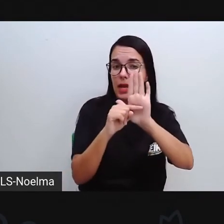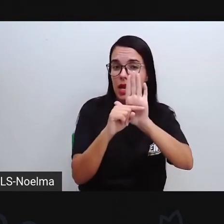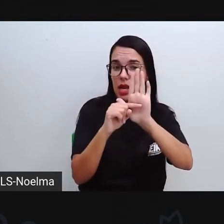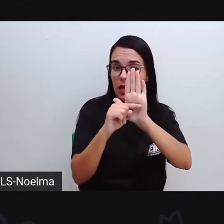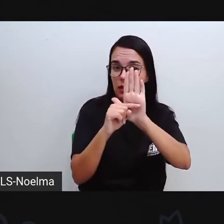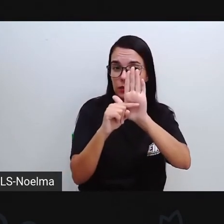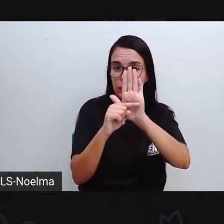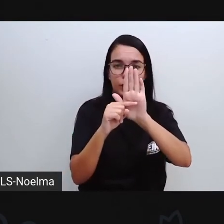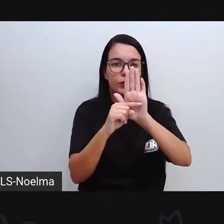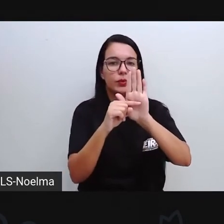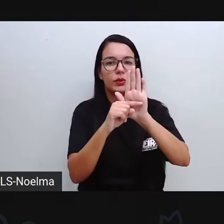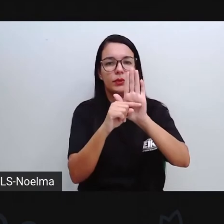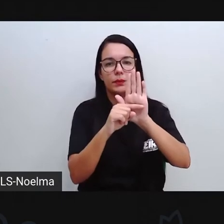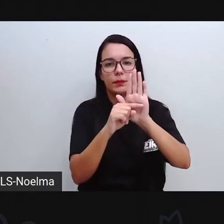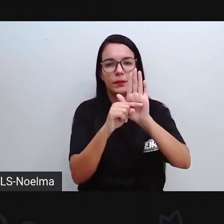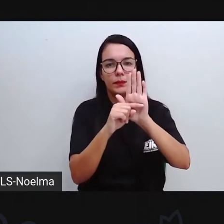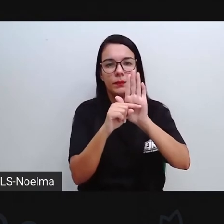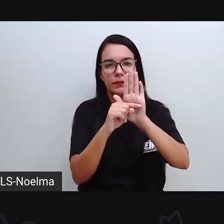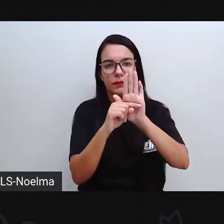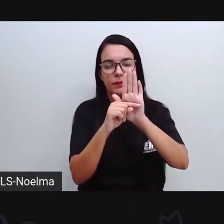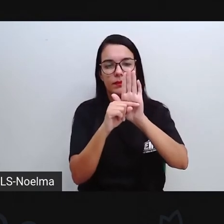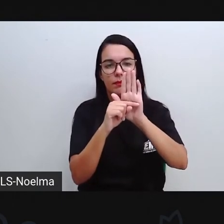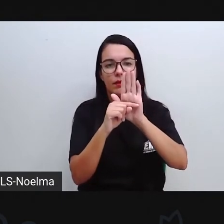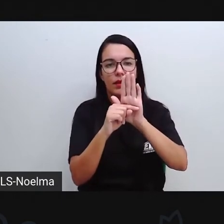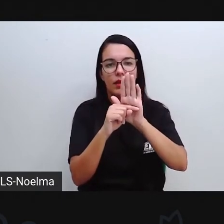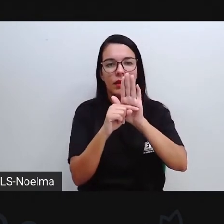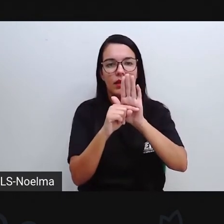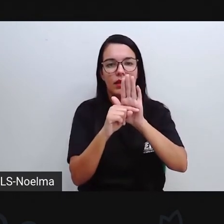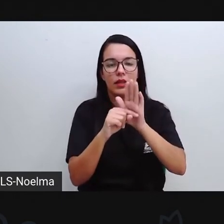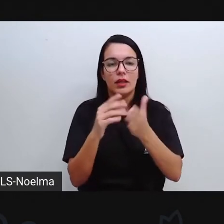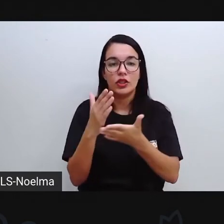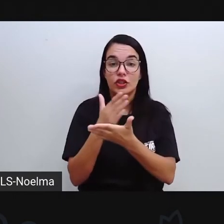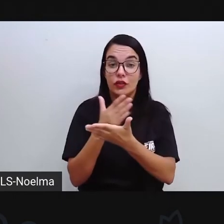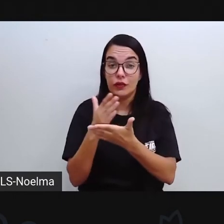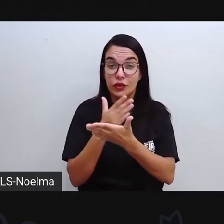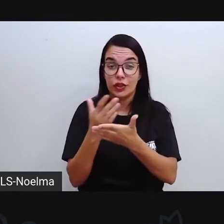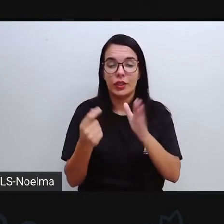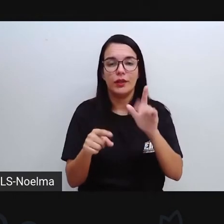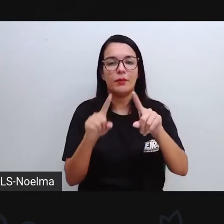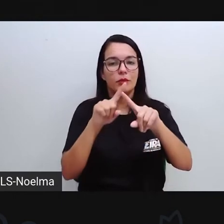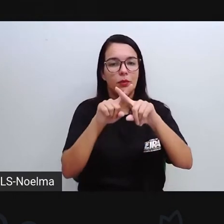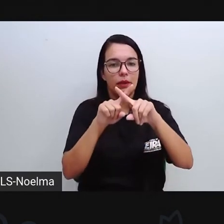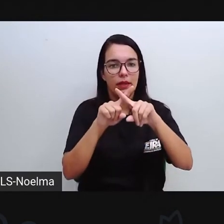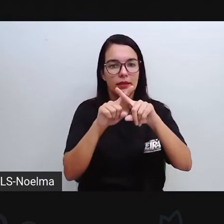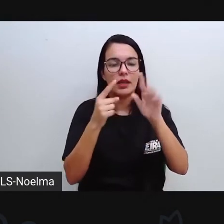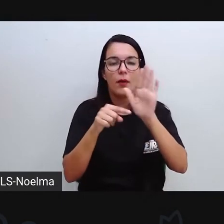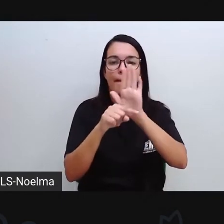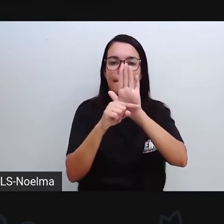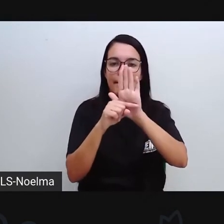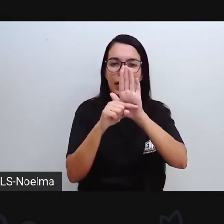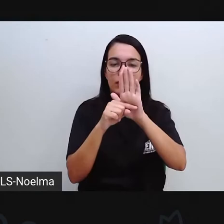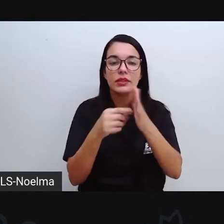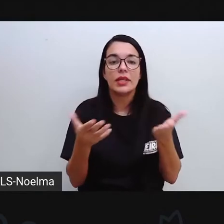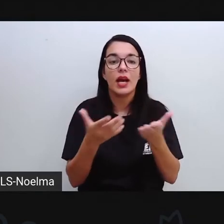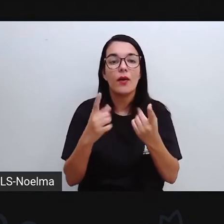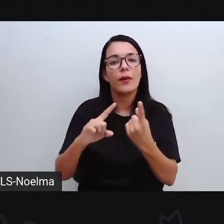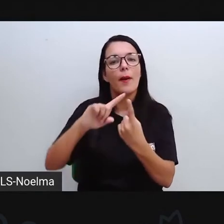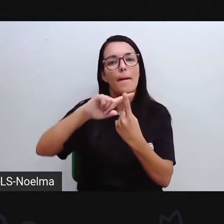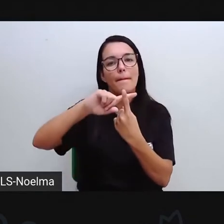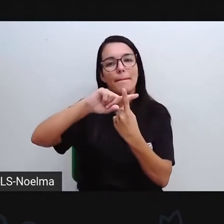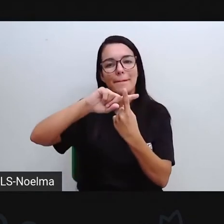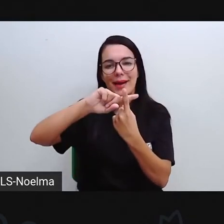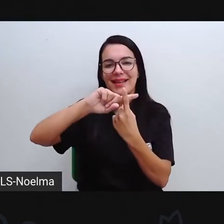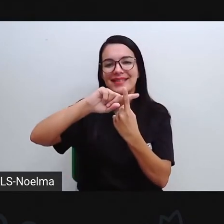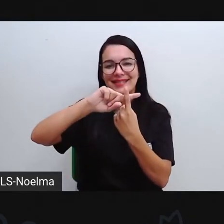utilizado na subtração, vezes, multiplicação, o dividir aqui na divisão. E nós temos também o mais, né? Que é